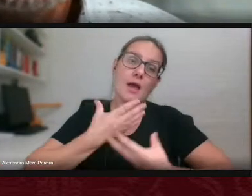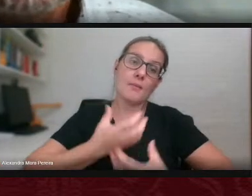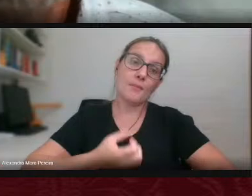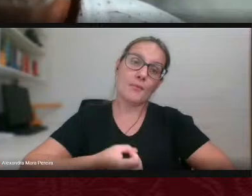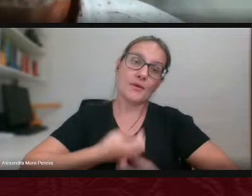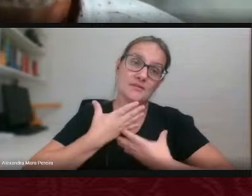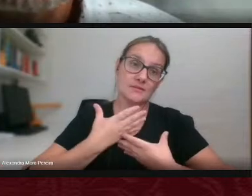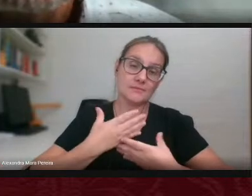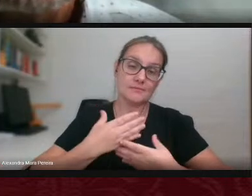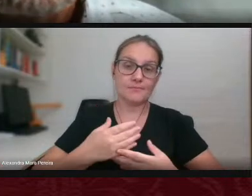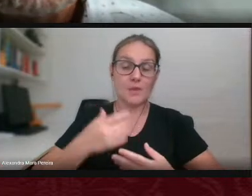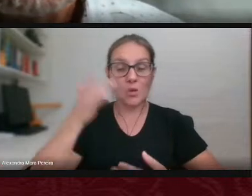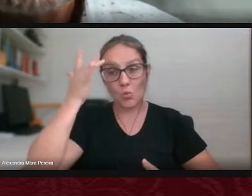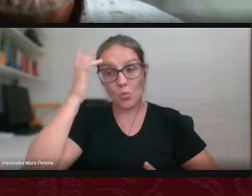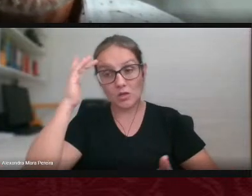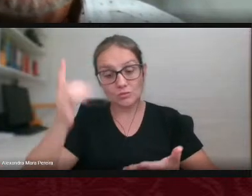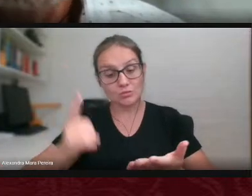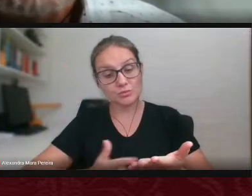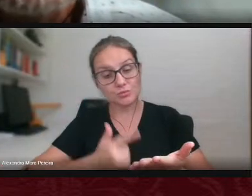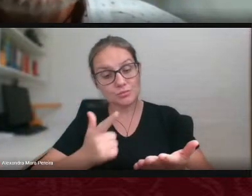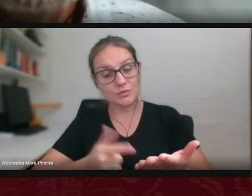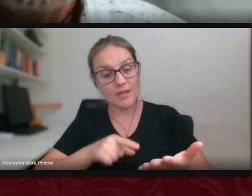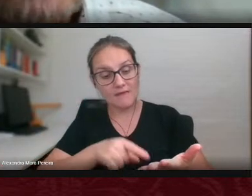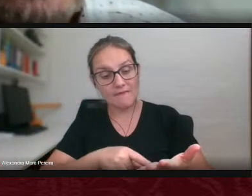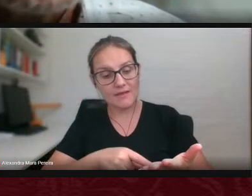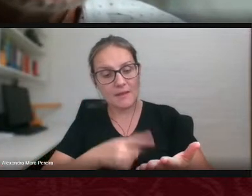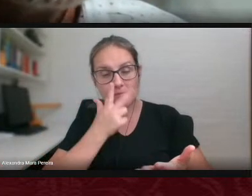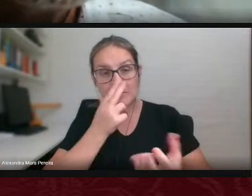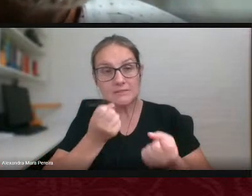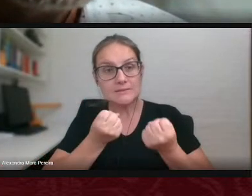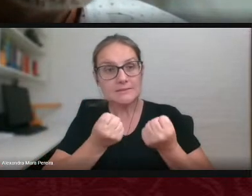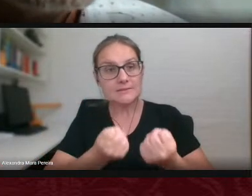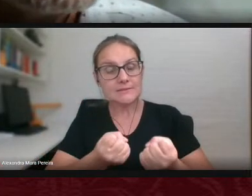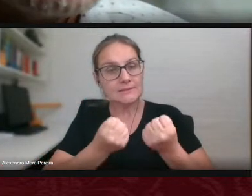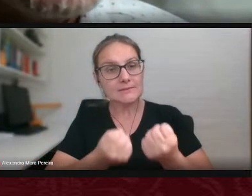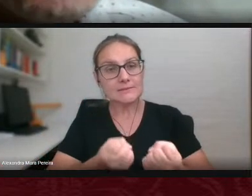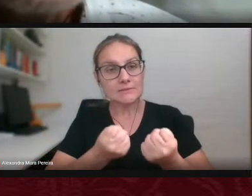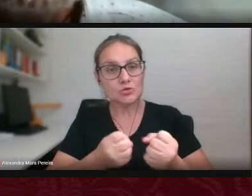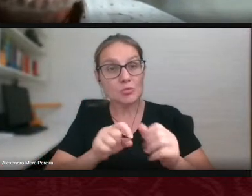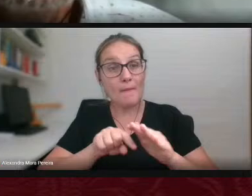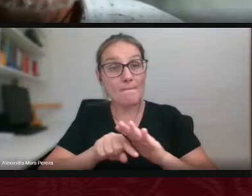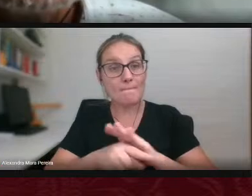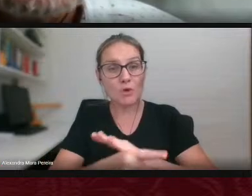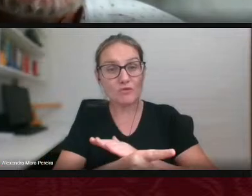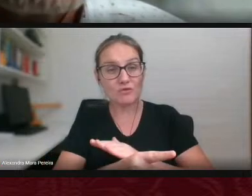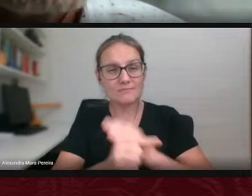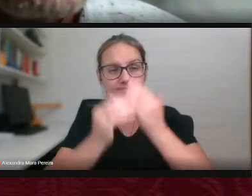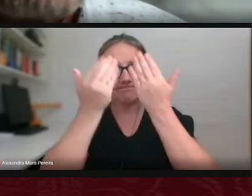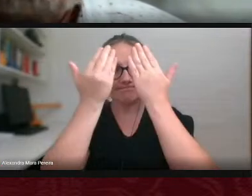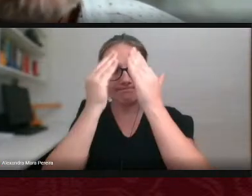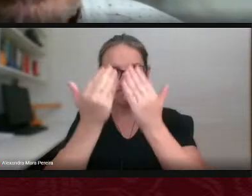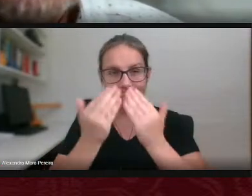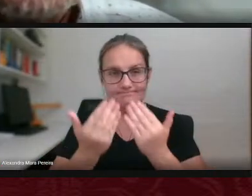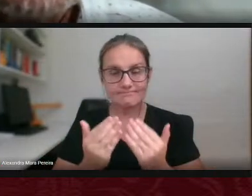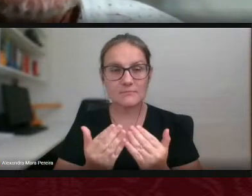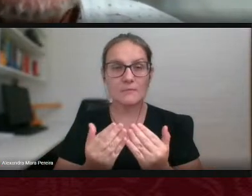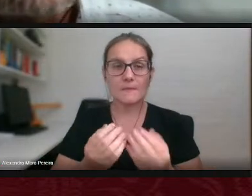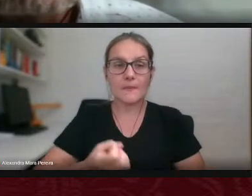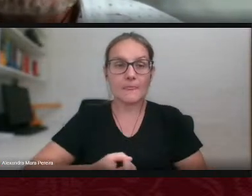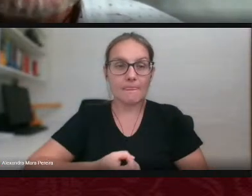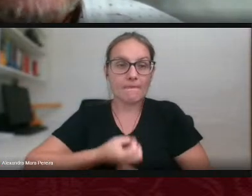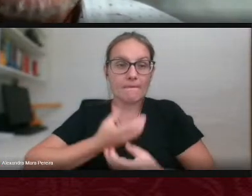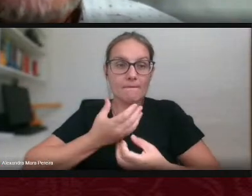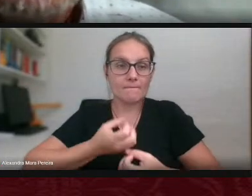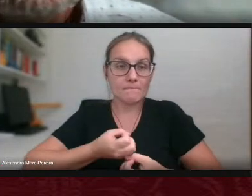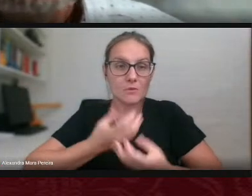acho que o livro ele é de uma densidade analítica poética